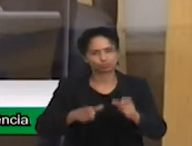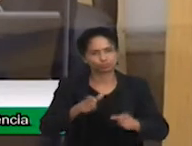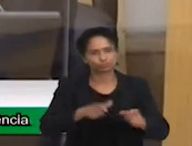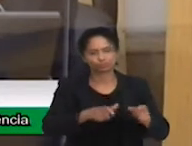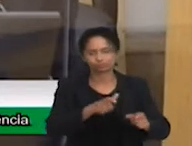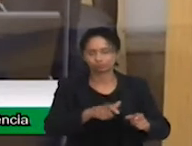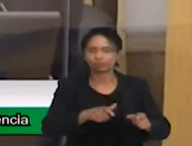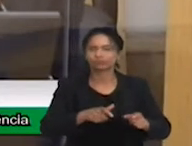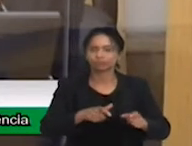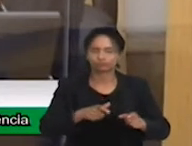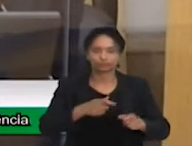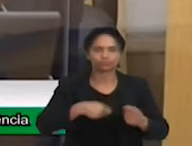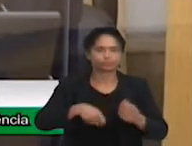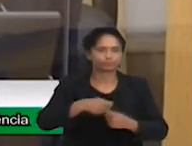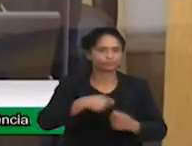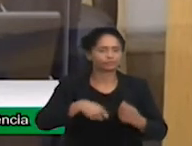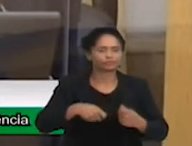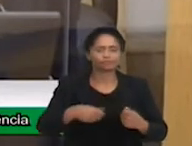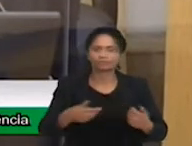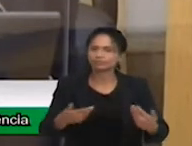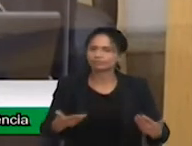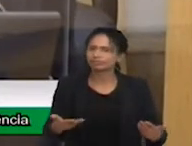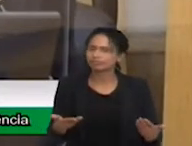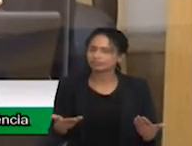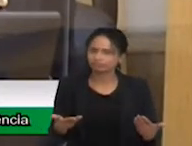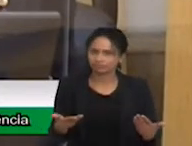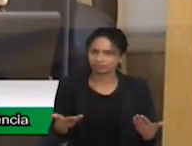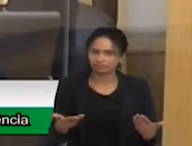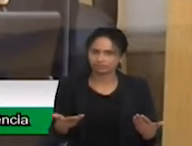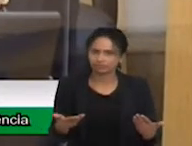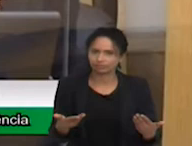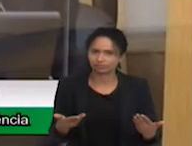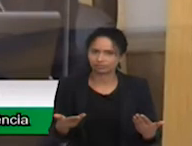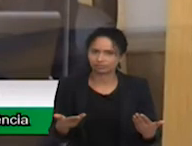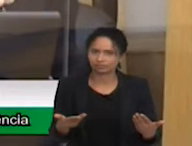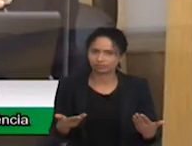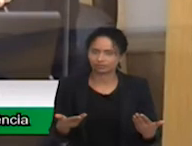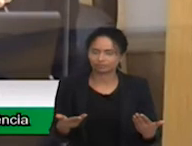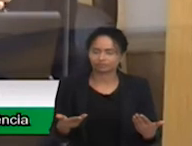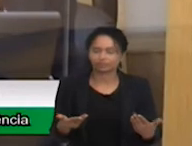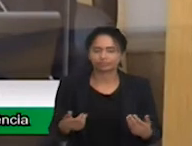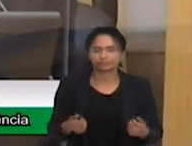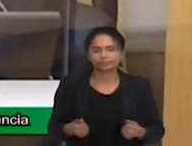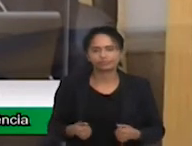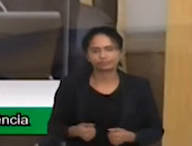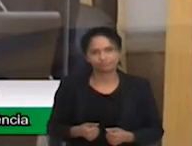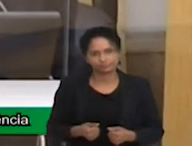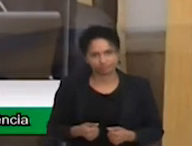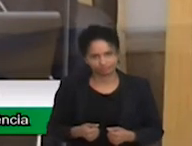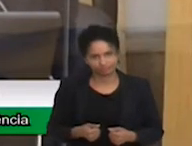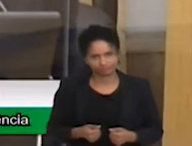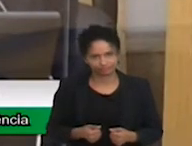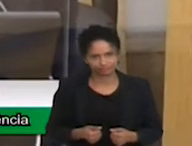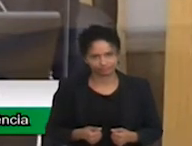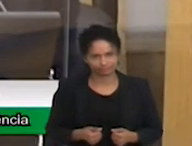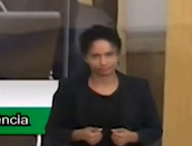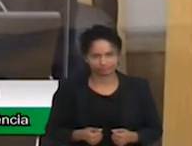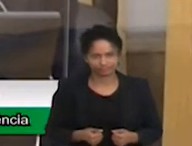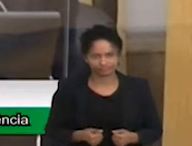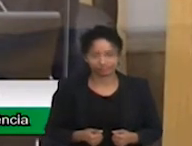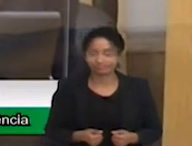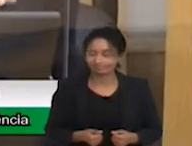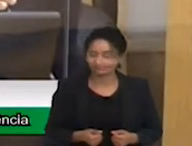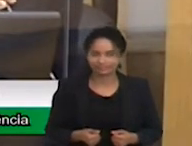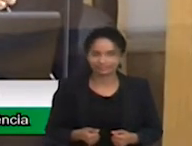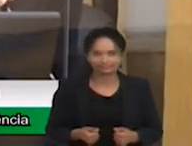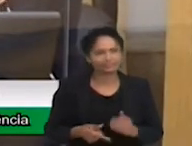E o que eu falei referente, a gente vai fazer um, a gente vai fazer um, a gente comprou algumas coisas para a gente tomar um café